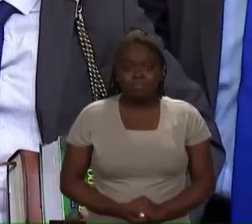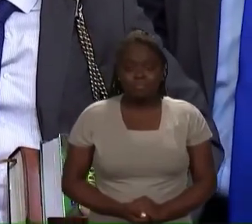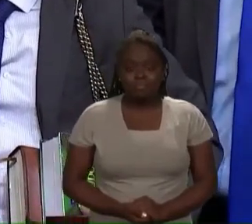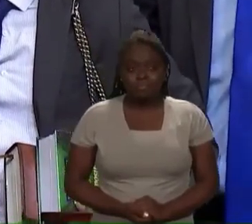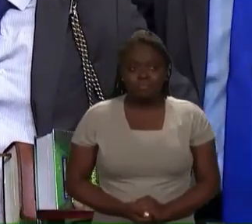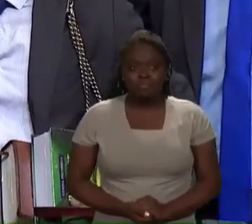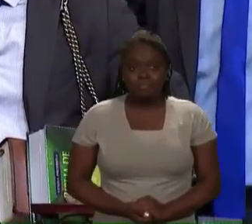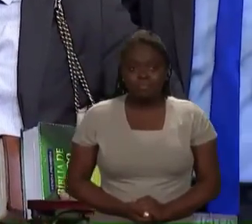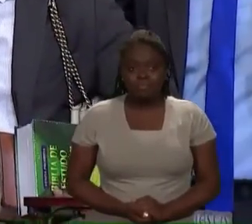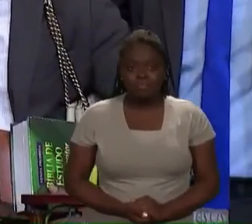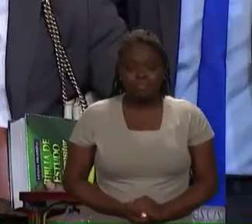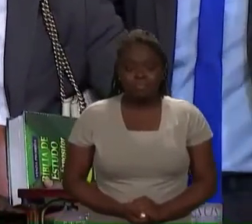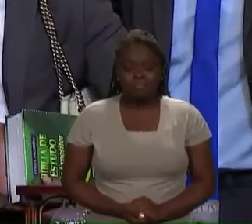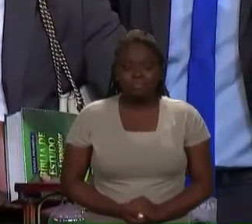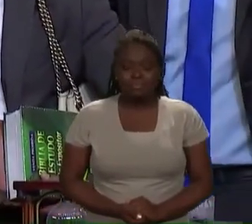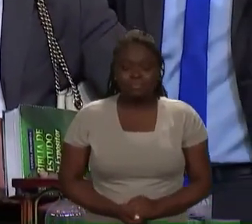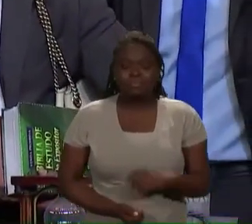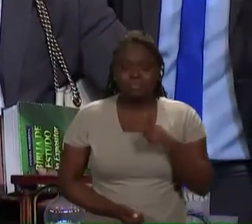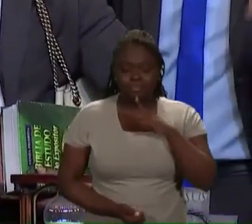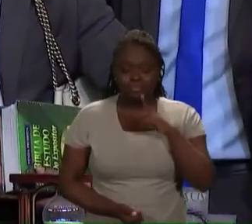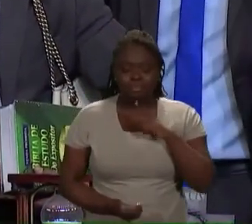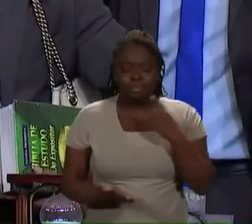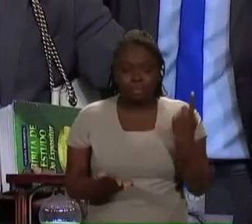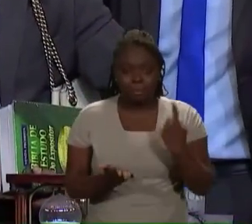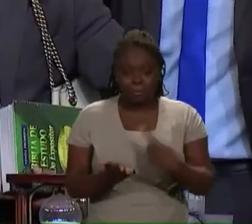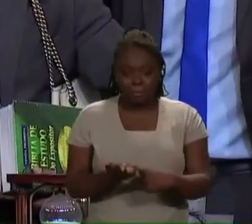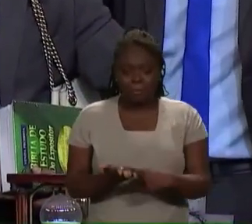Eu tenho um compromisso com vocês.